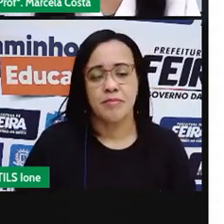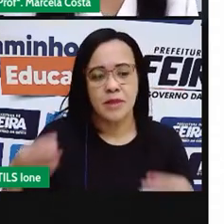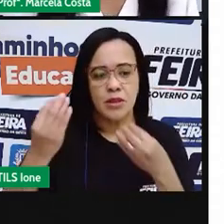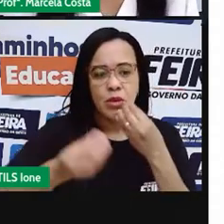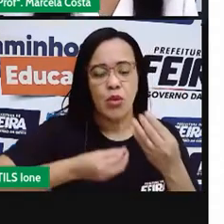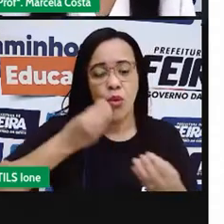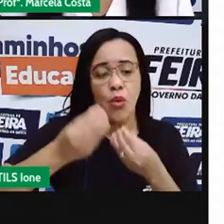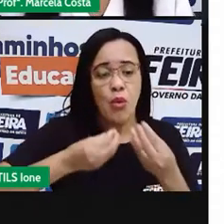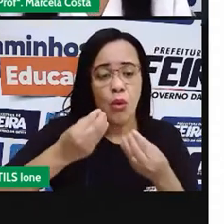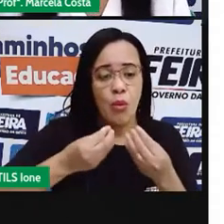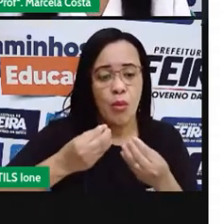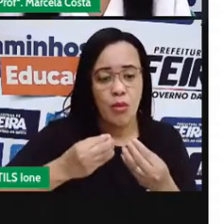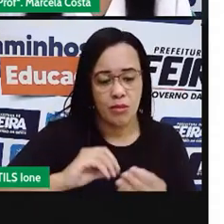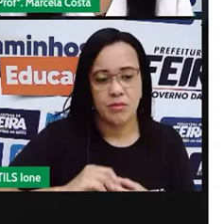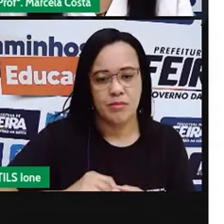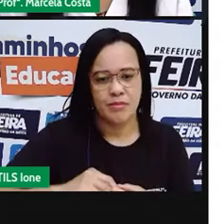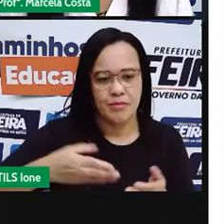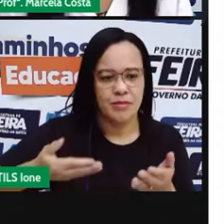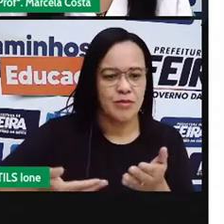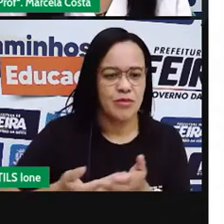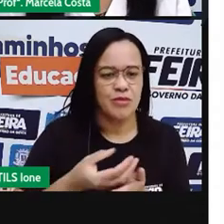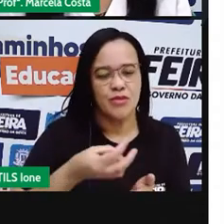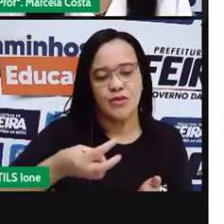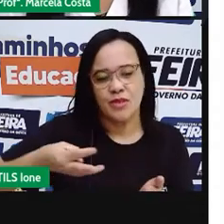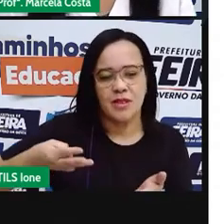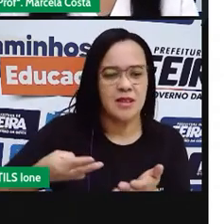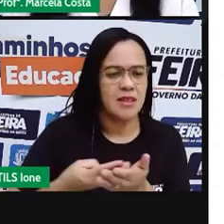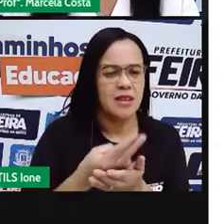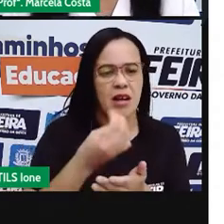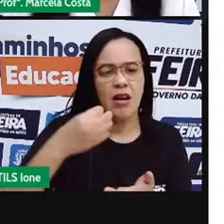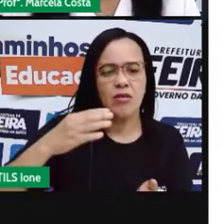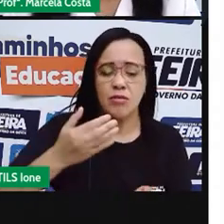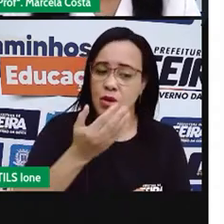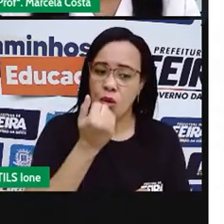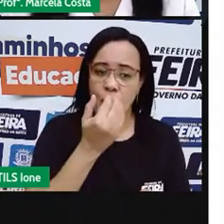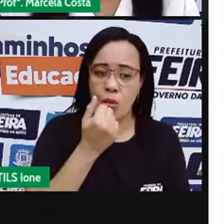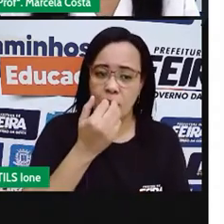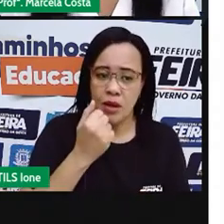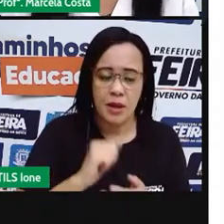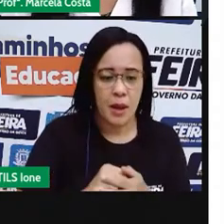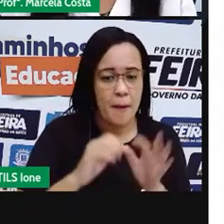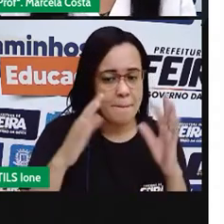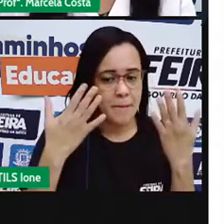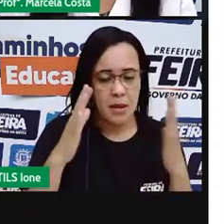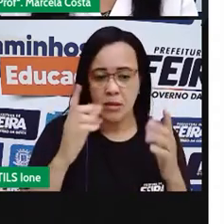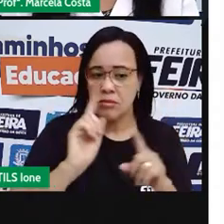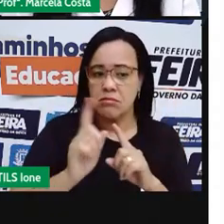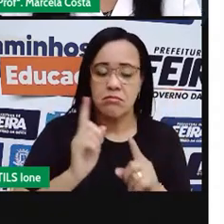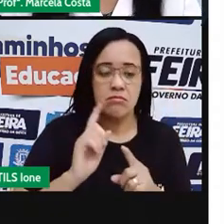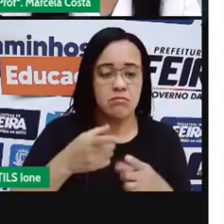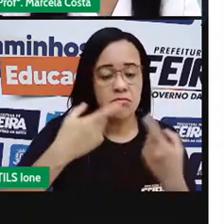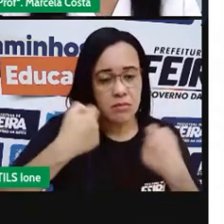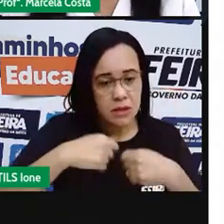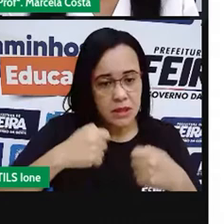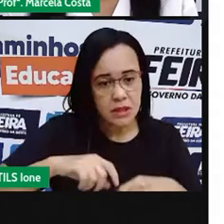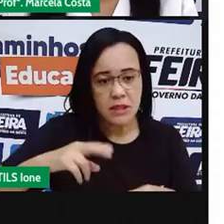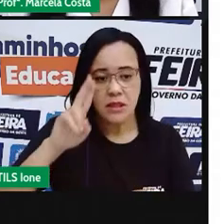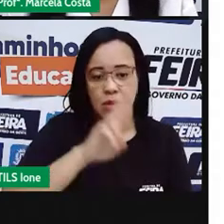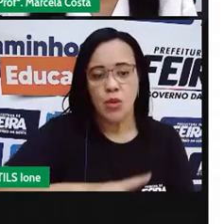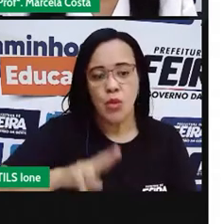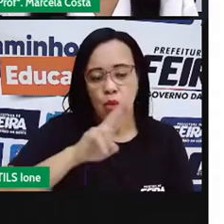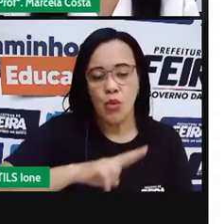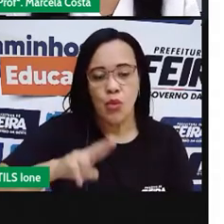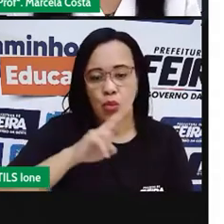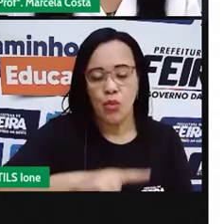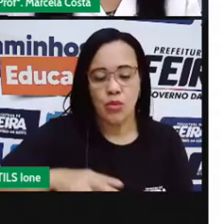uma maculher, um garfo. Elas não usam as mãos para comer e nem falam de boca